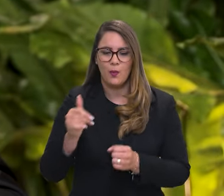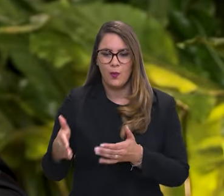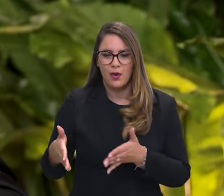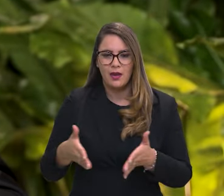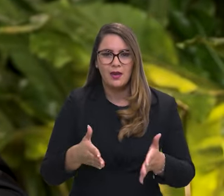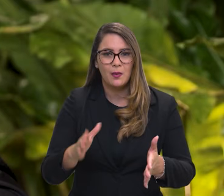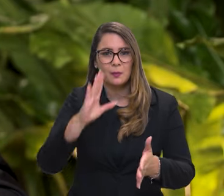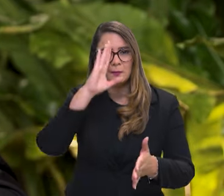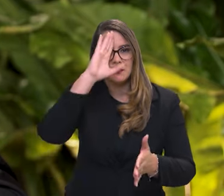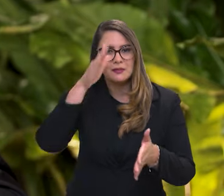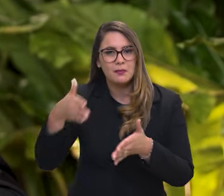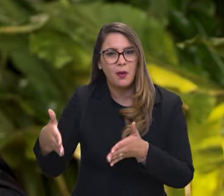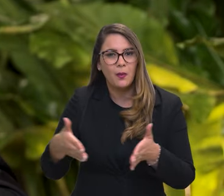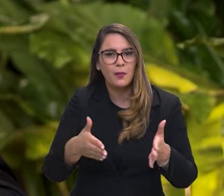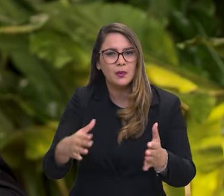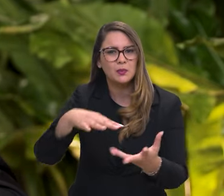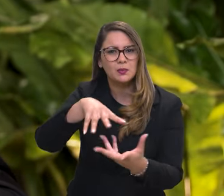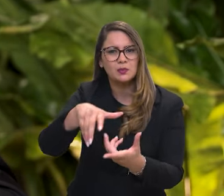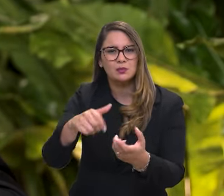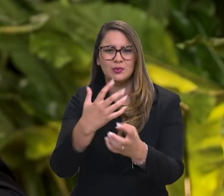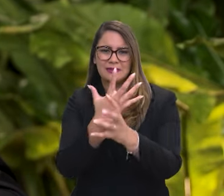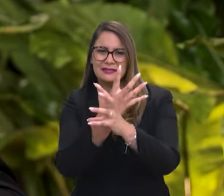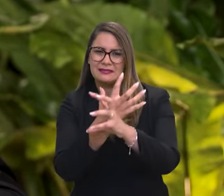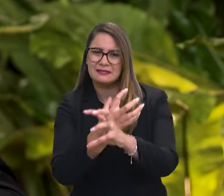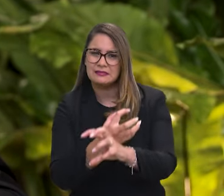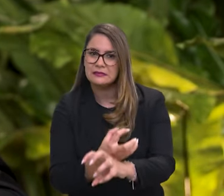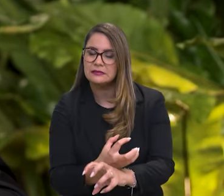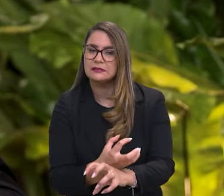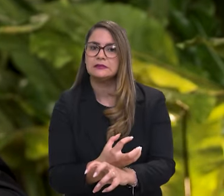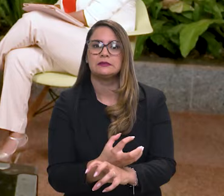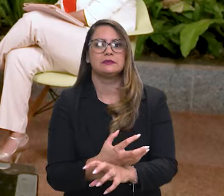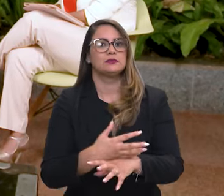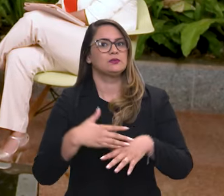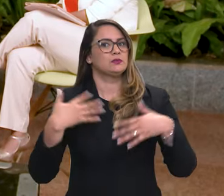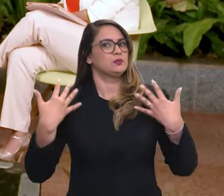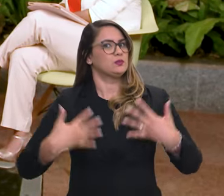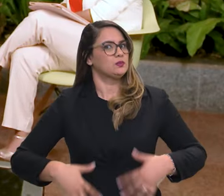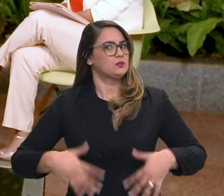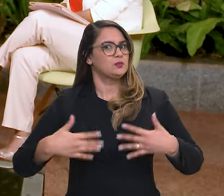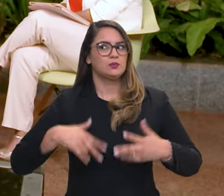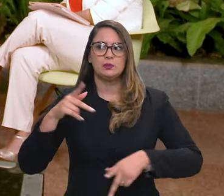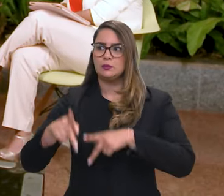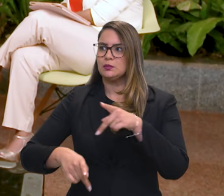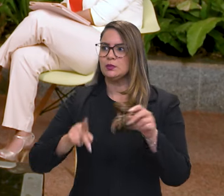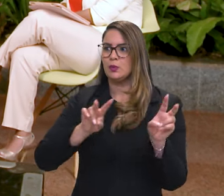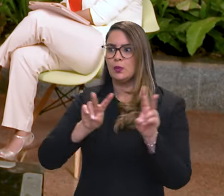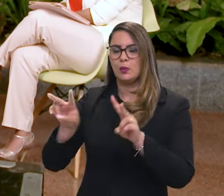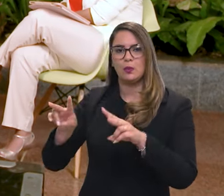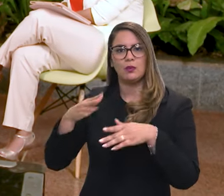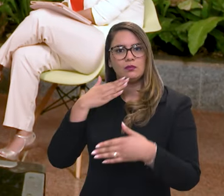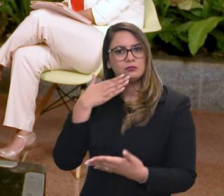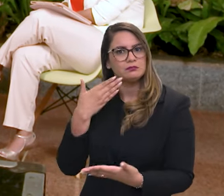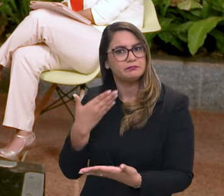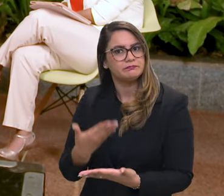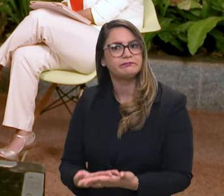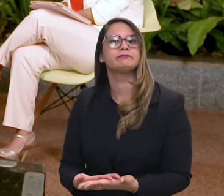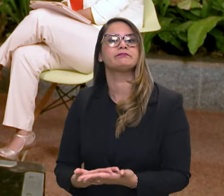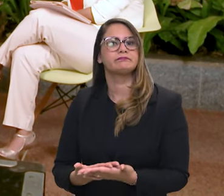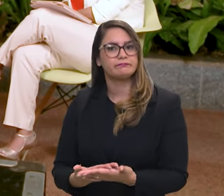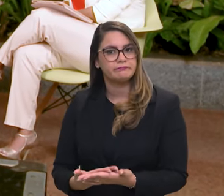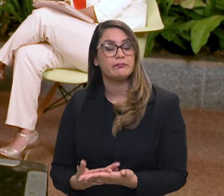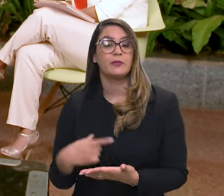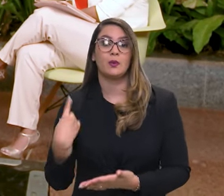completamente seco, aquilo realmente chocou a população. Então, o que a gente percebe é que as mudanças